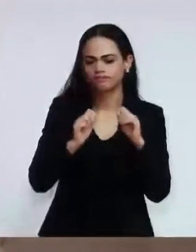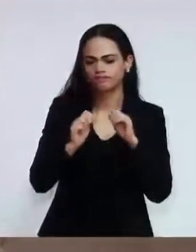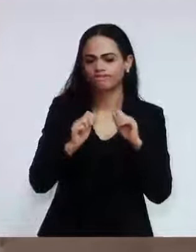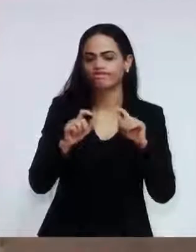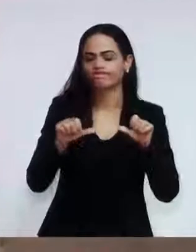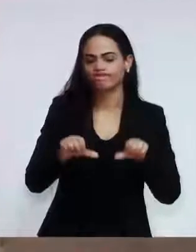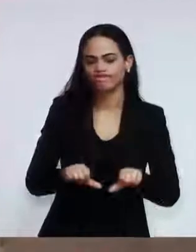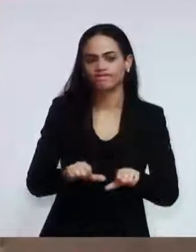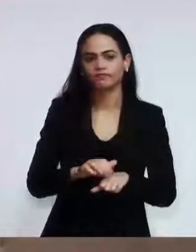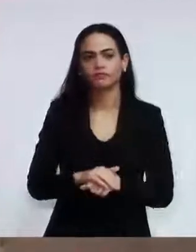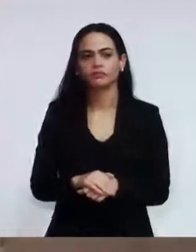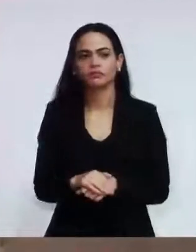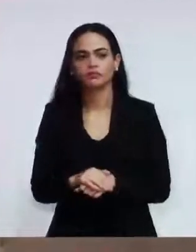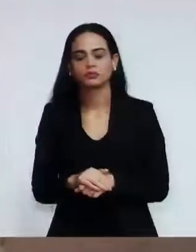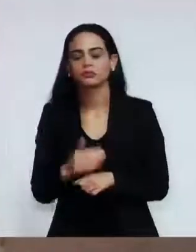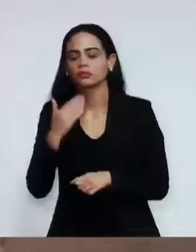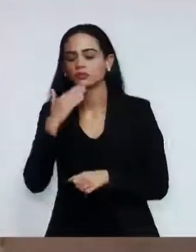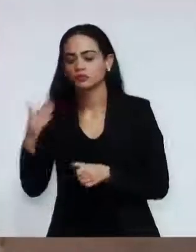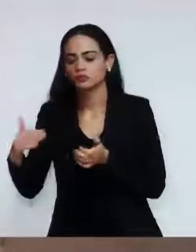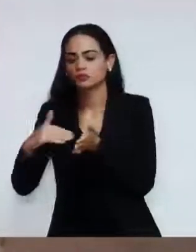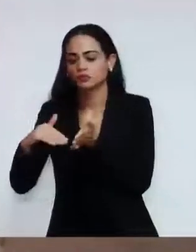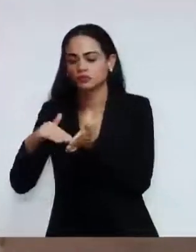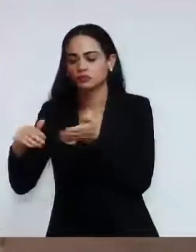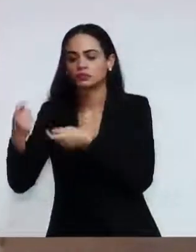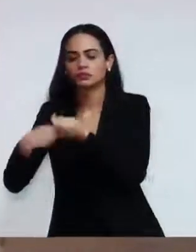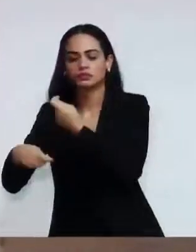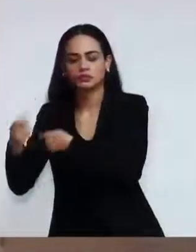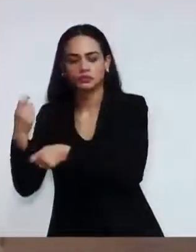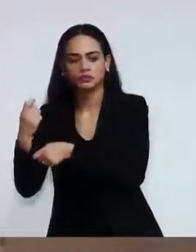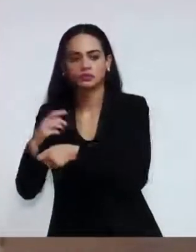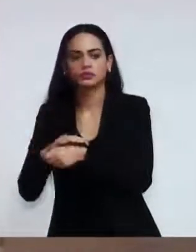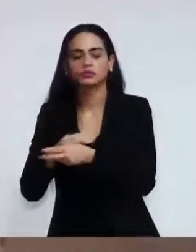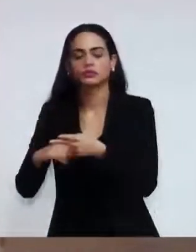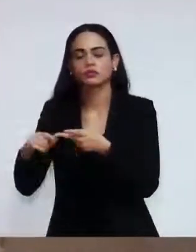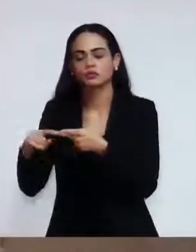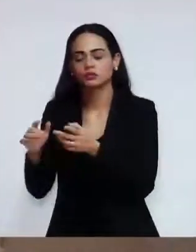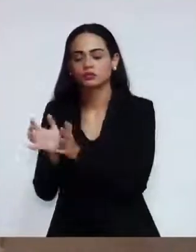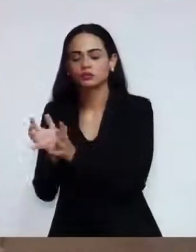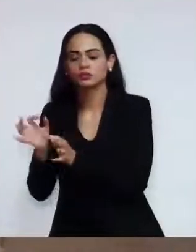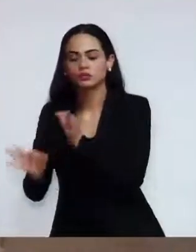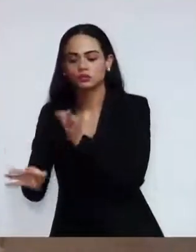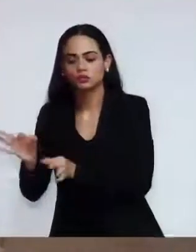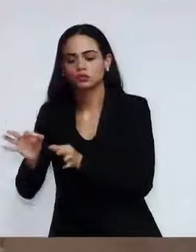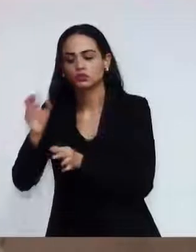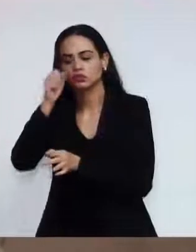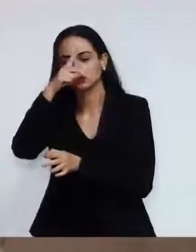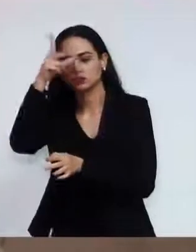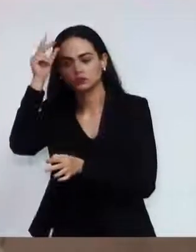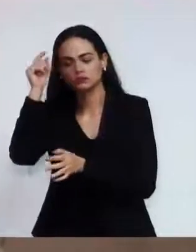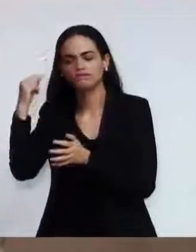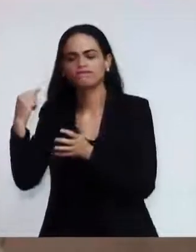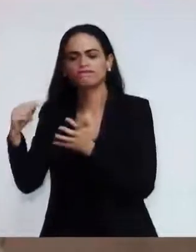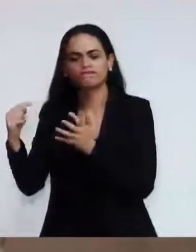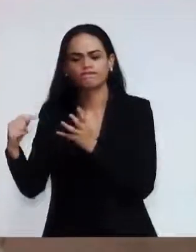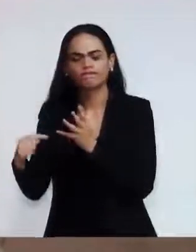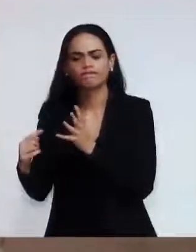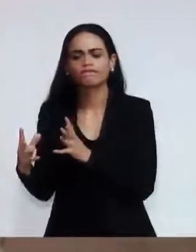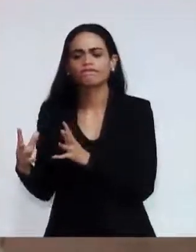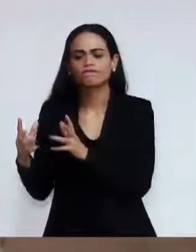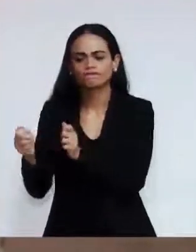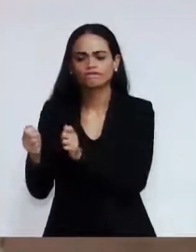aqui, solicito ao secretário de Administração, Jurídico, Prefeitura, que possamos